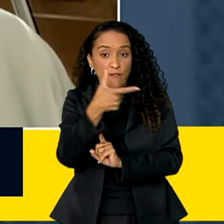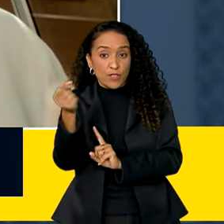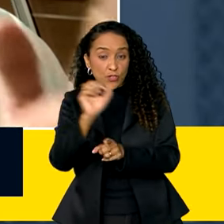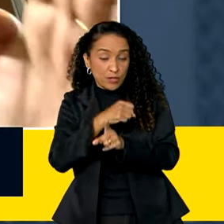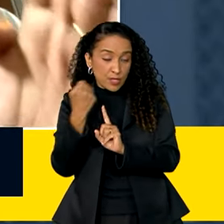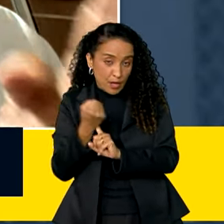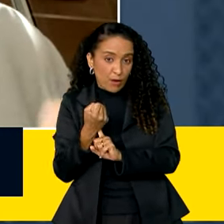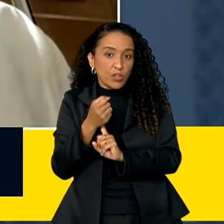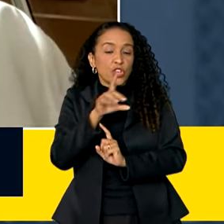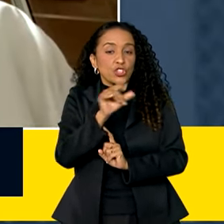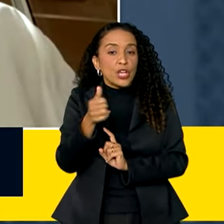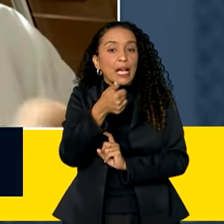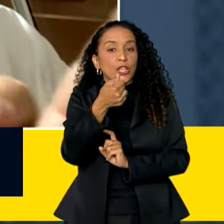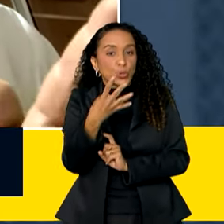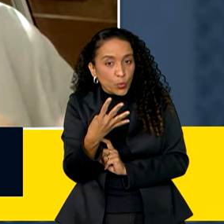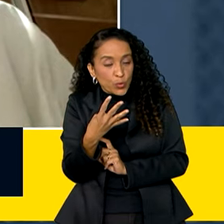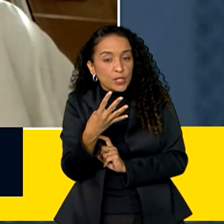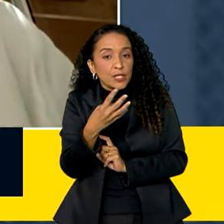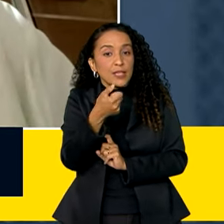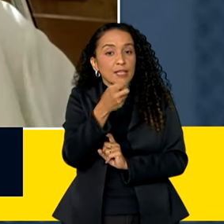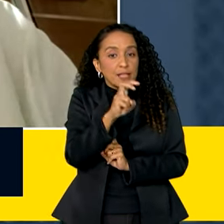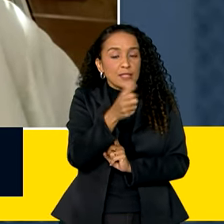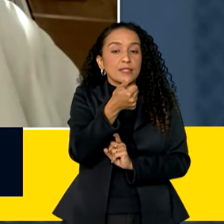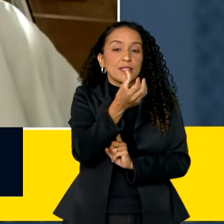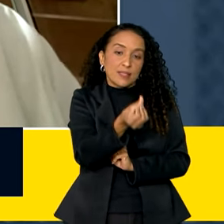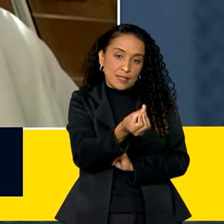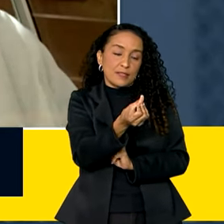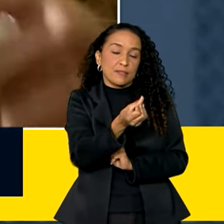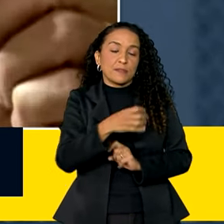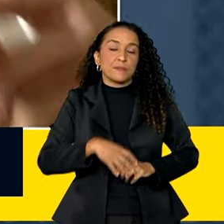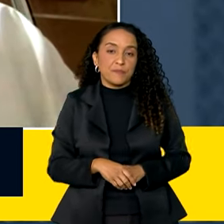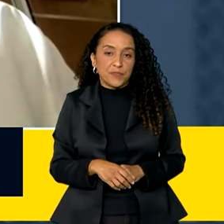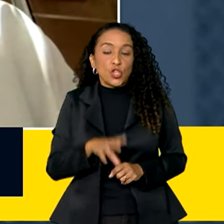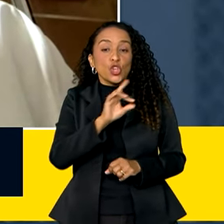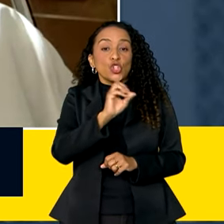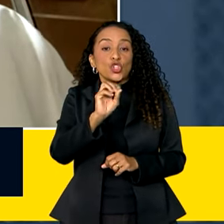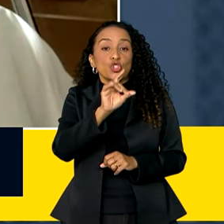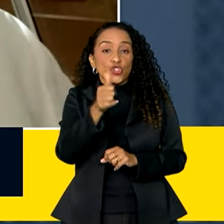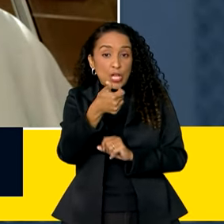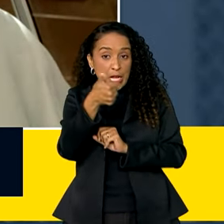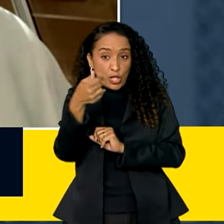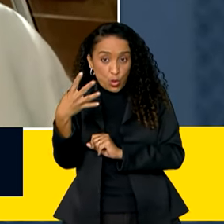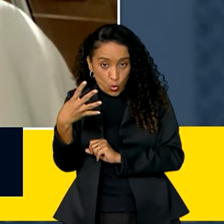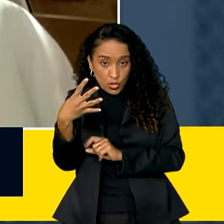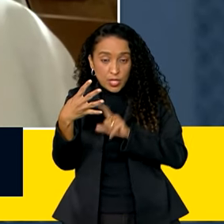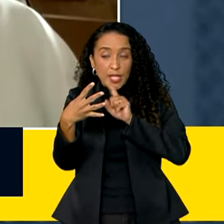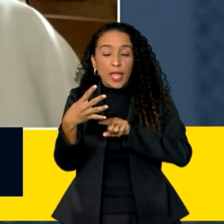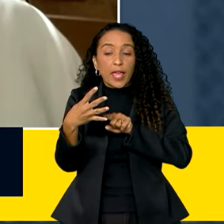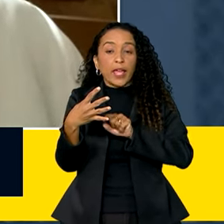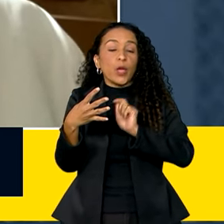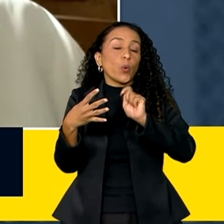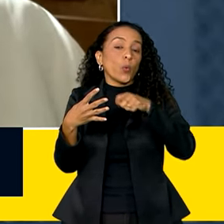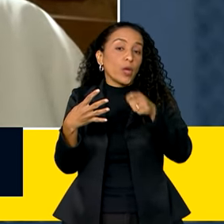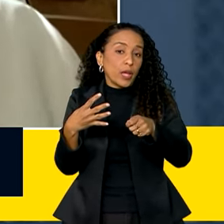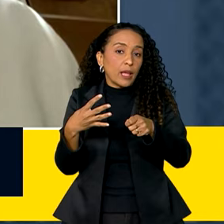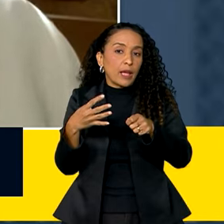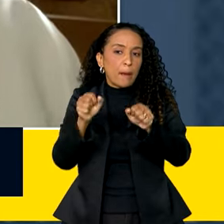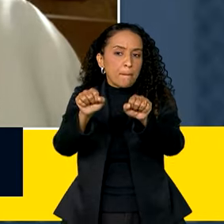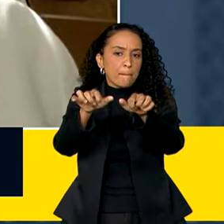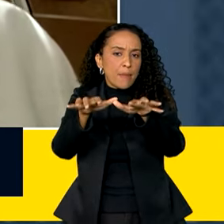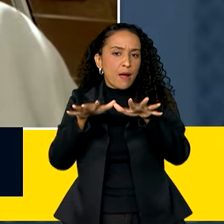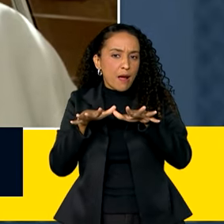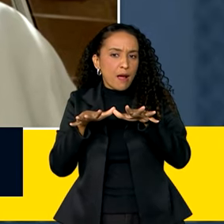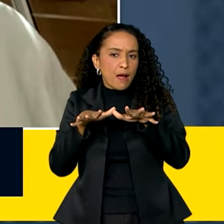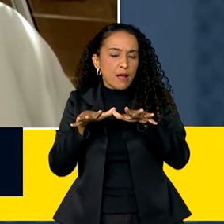Social, que será dia 14, 15 e 16. No dia 14, terão as chamadas plenárias